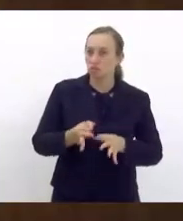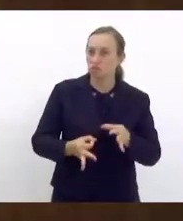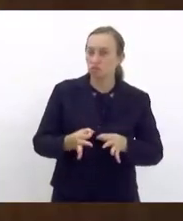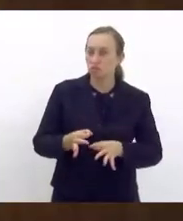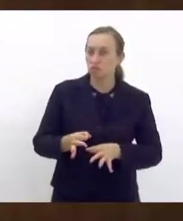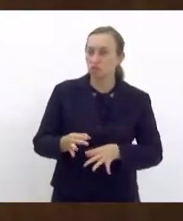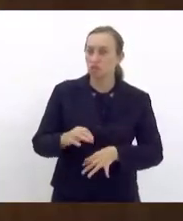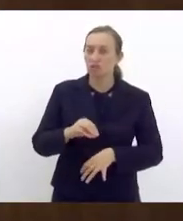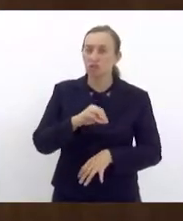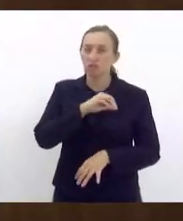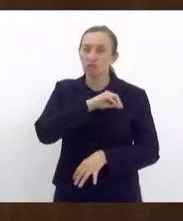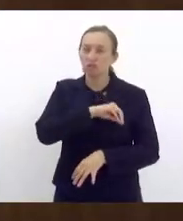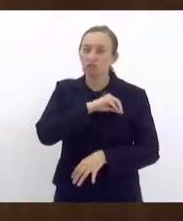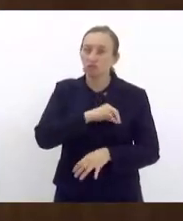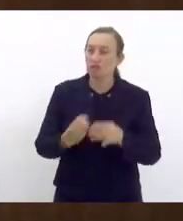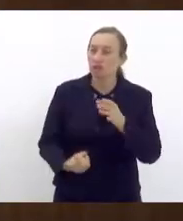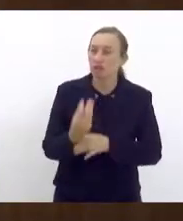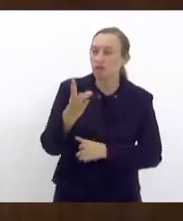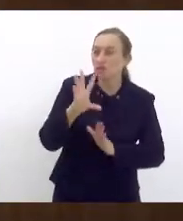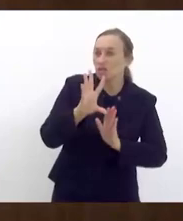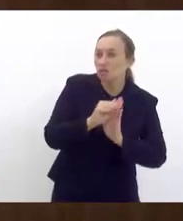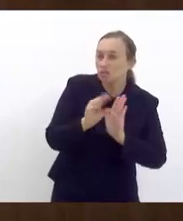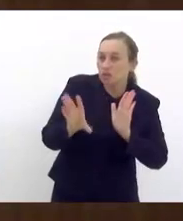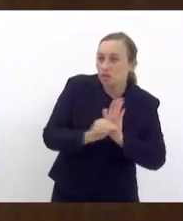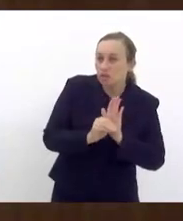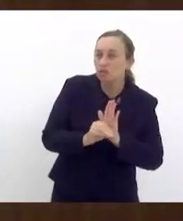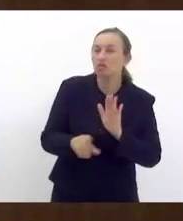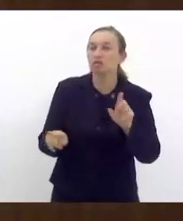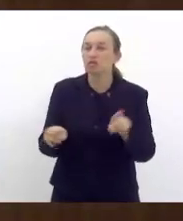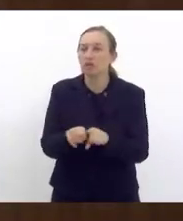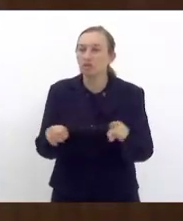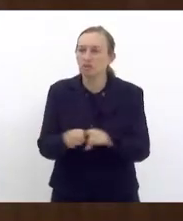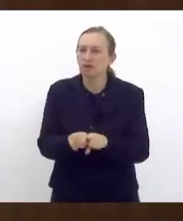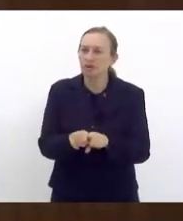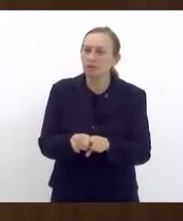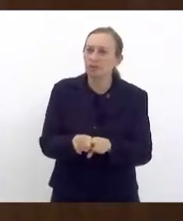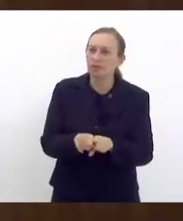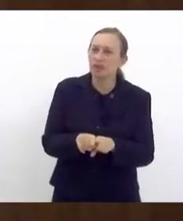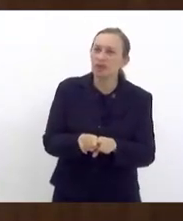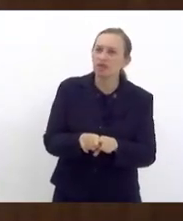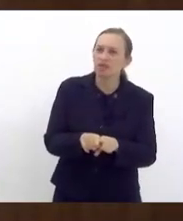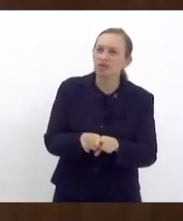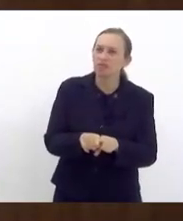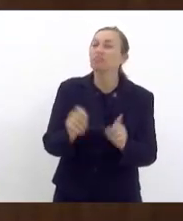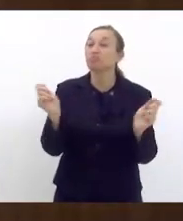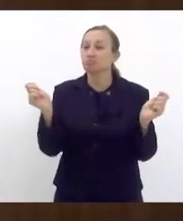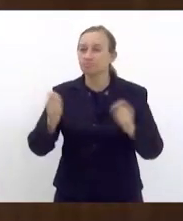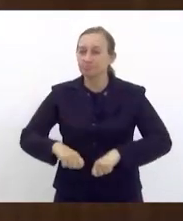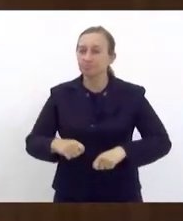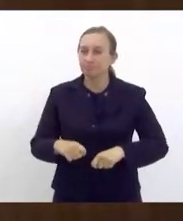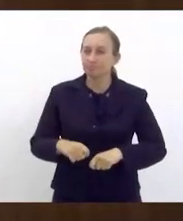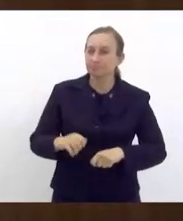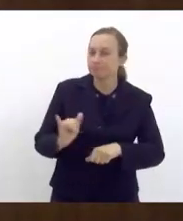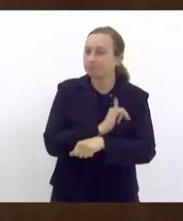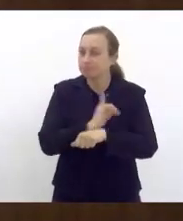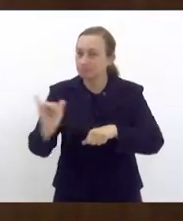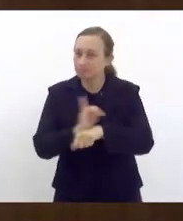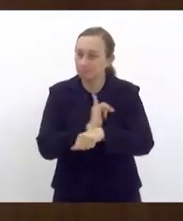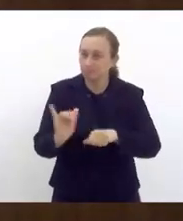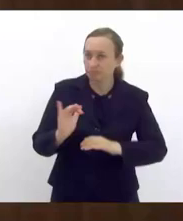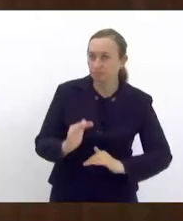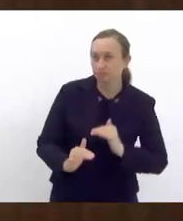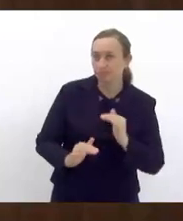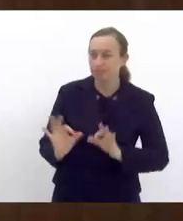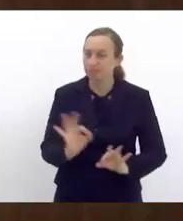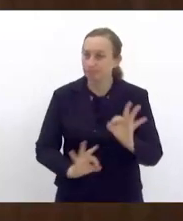fazedores de conteúdo, também a sua acreditação, que garante a possibilidade de articulação e organização,